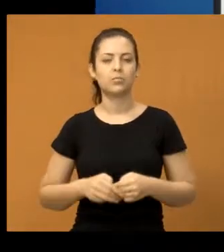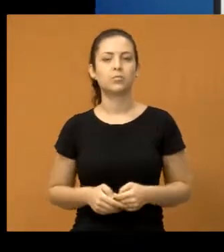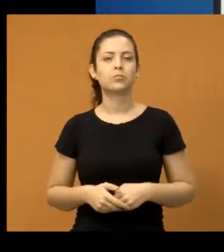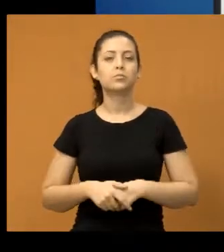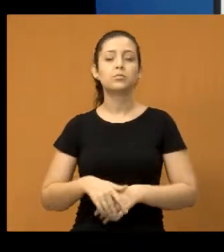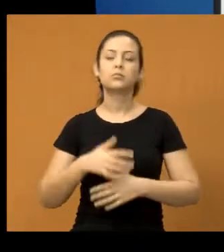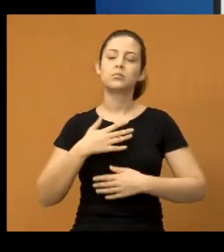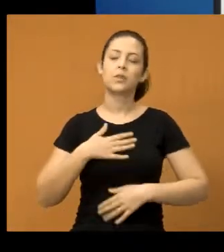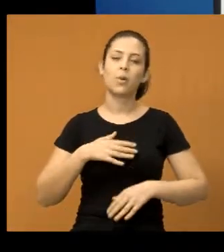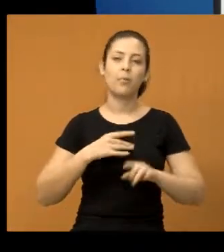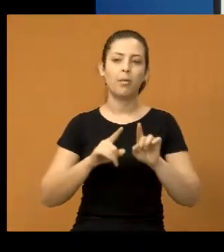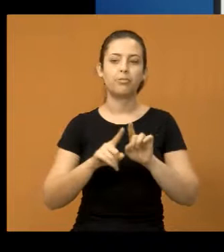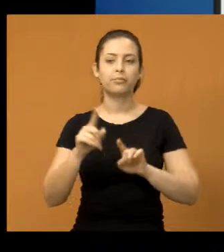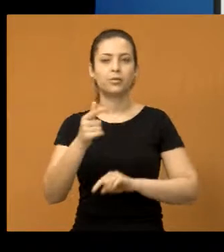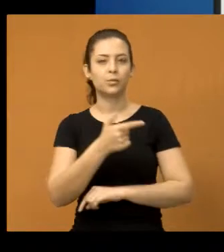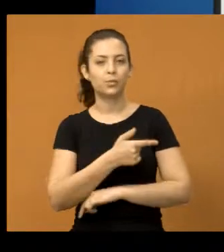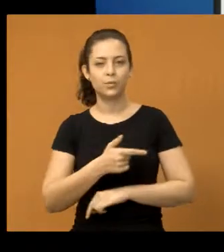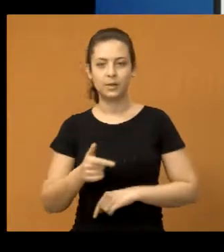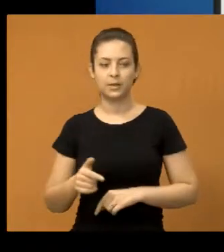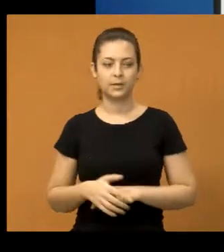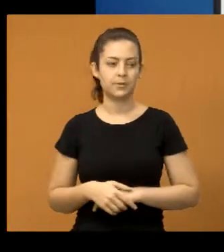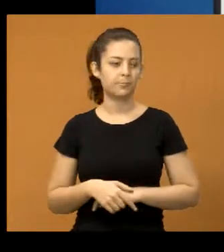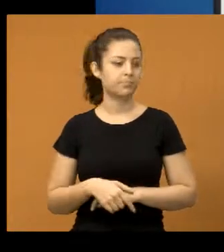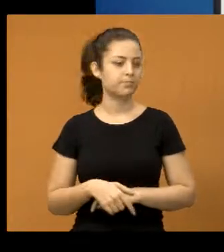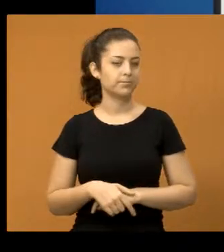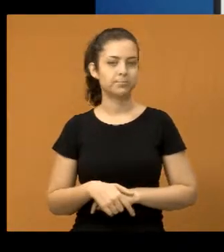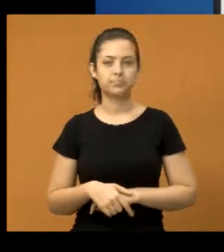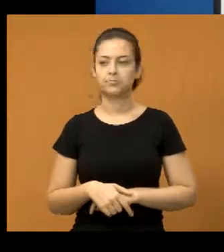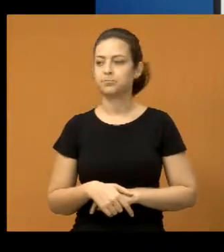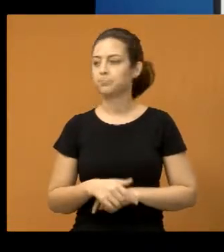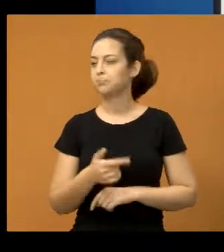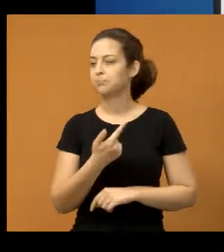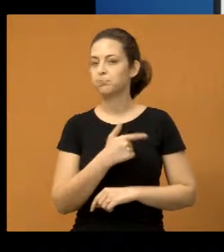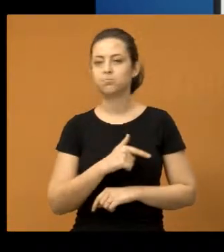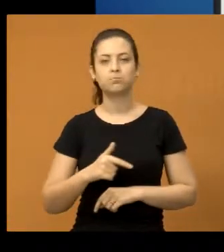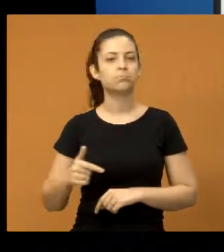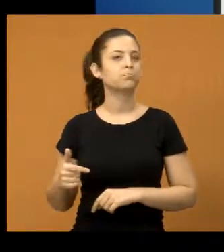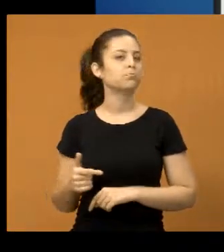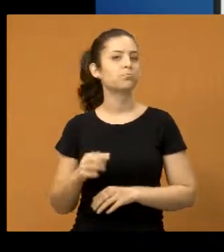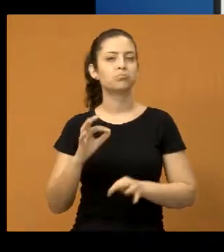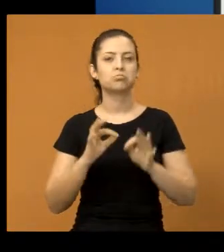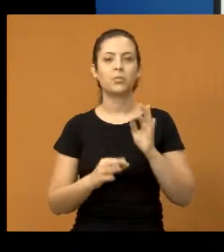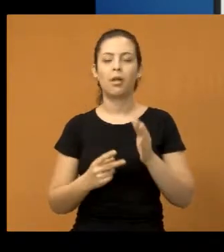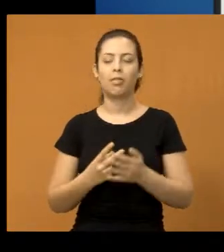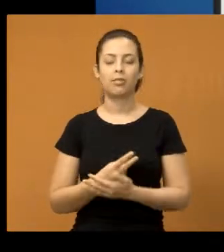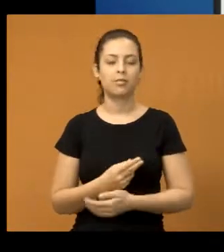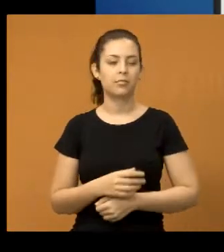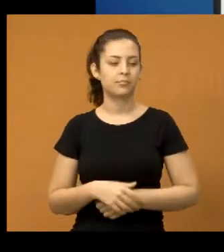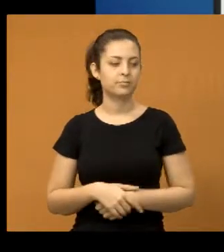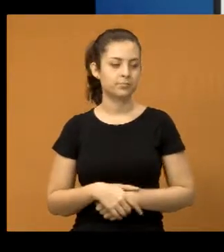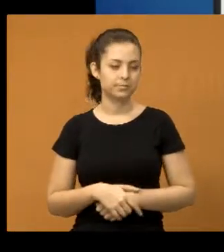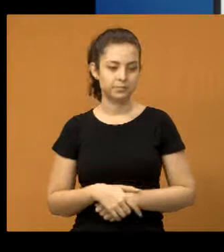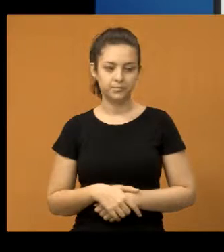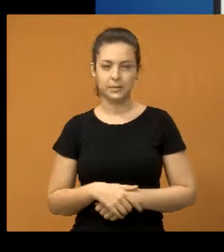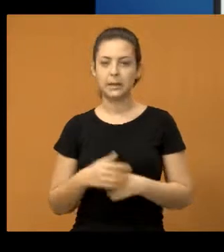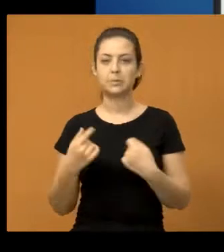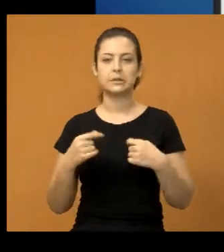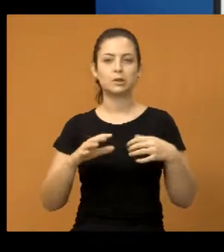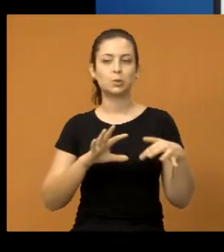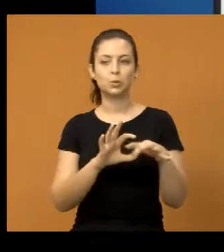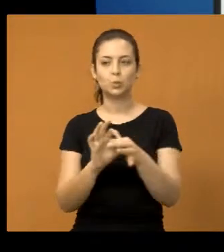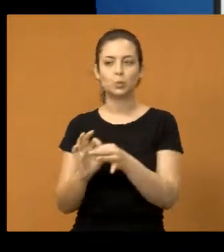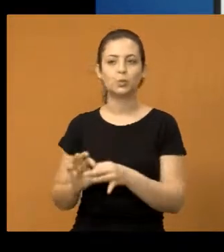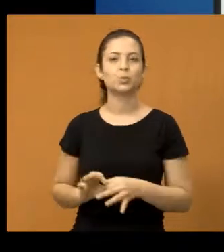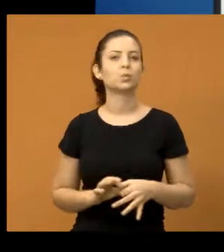tranquila que não vai ter esse aumento absurdo na passagem do ônibus. Não vai ter. Não vai ter, porque não é justo. Não é justo. Então, a população tem que estar unida,